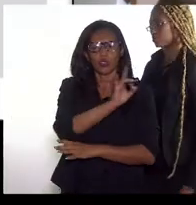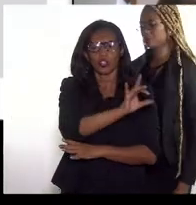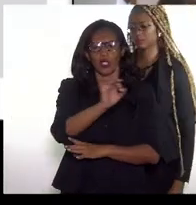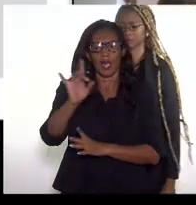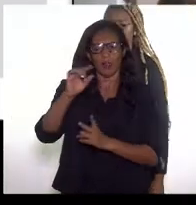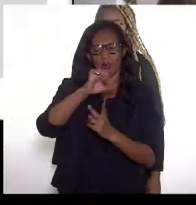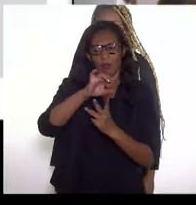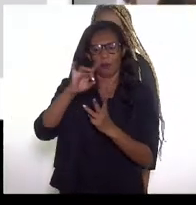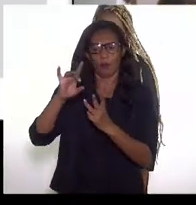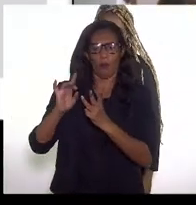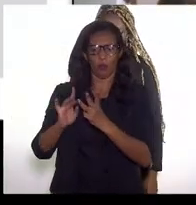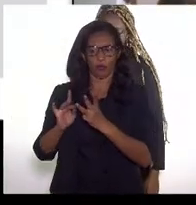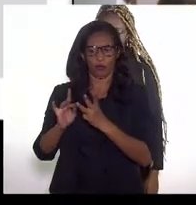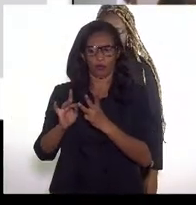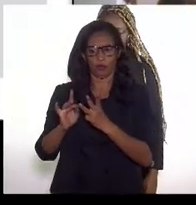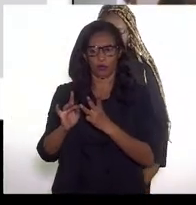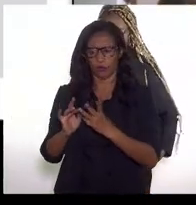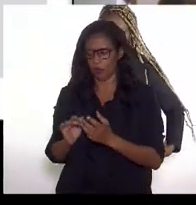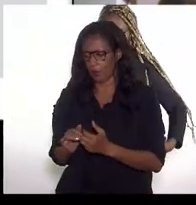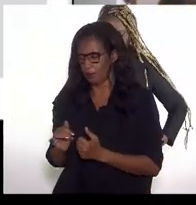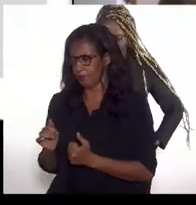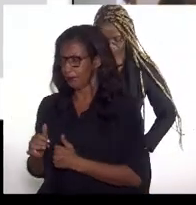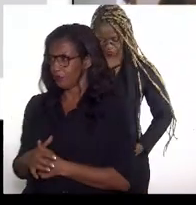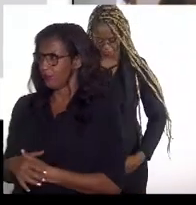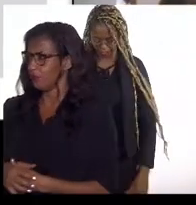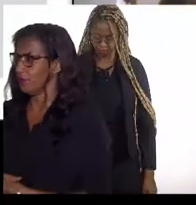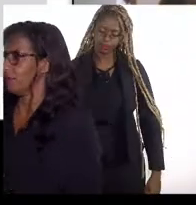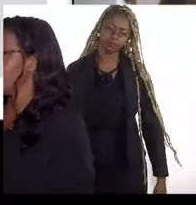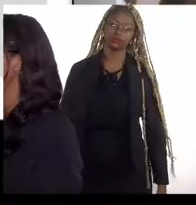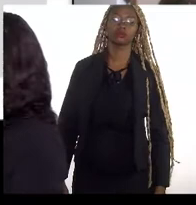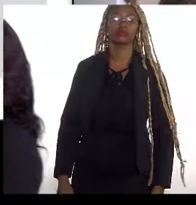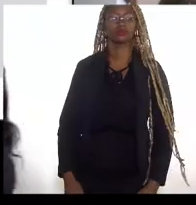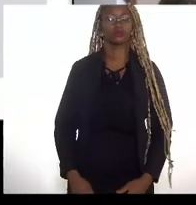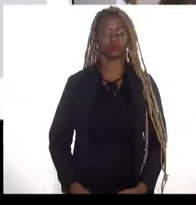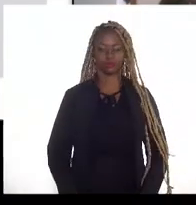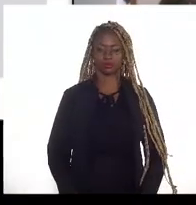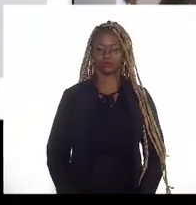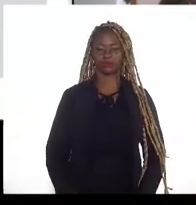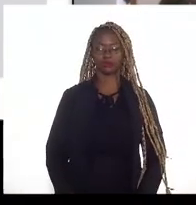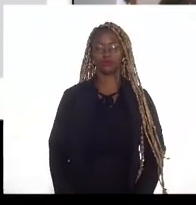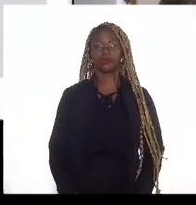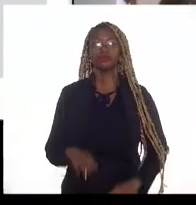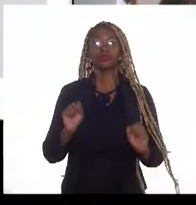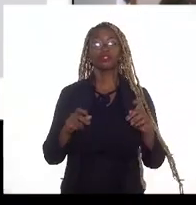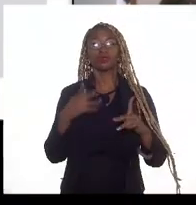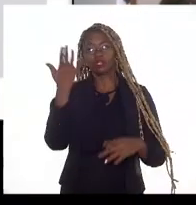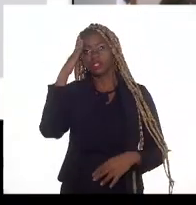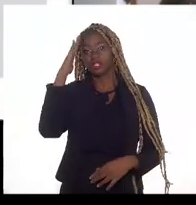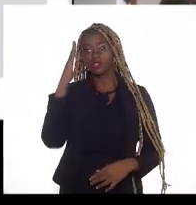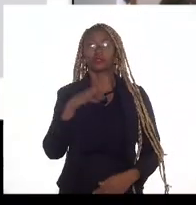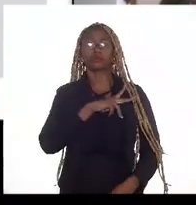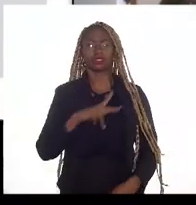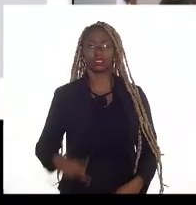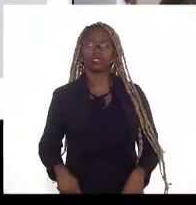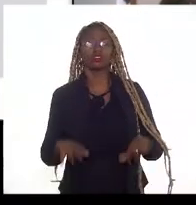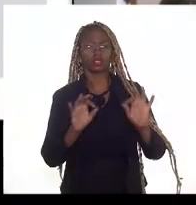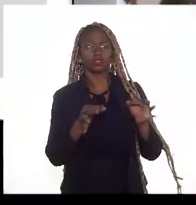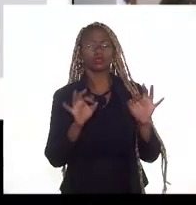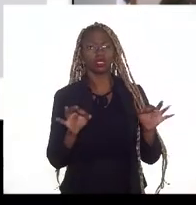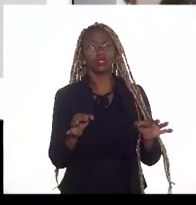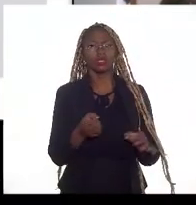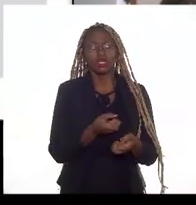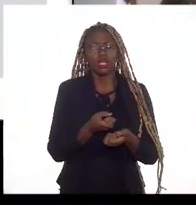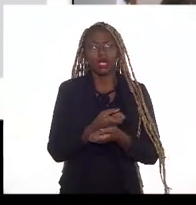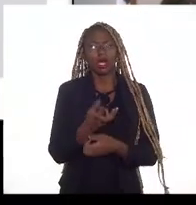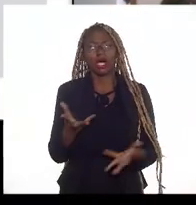ponto. Ok, entendi. Se o presidente está correto, a qualidade do gás